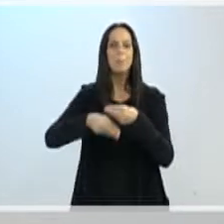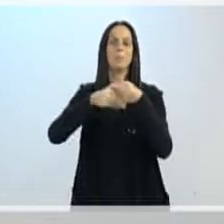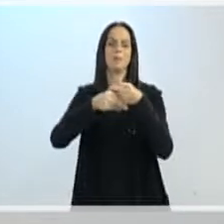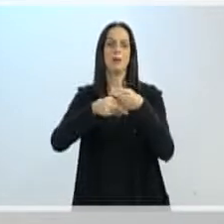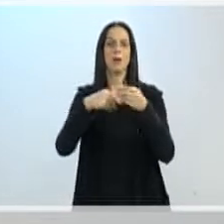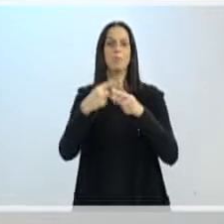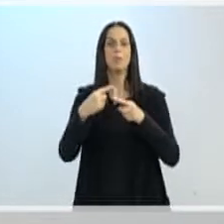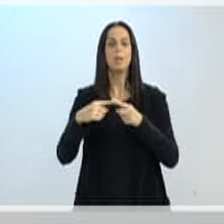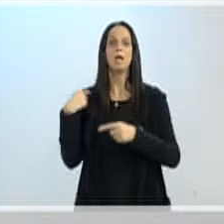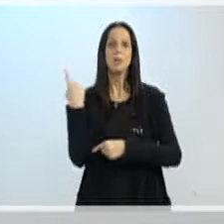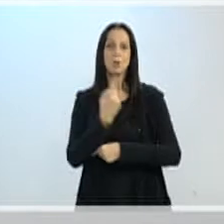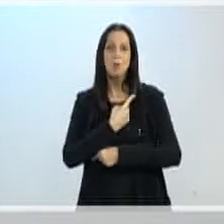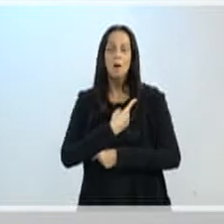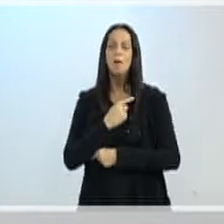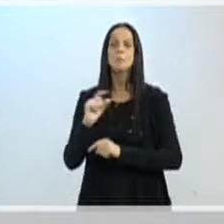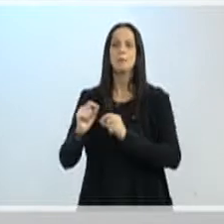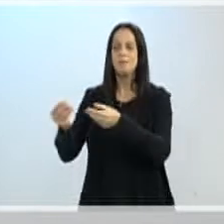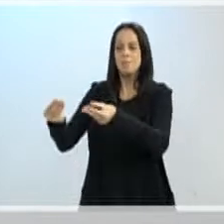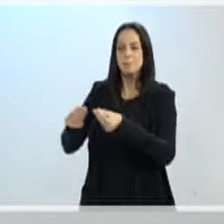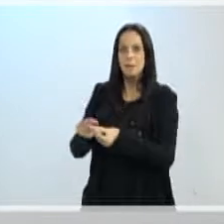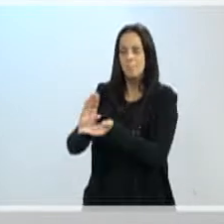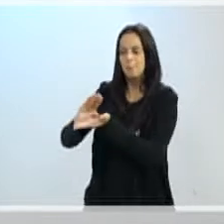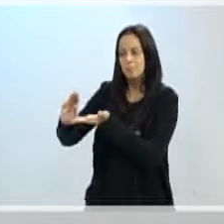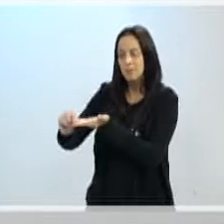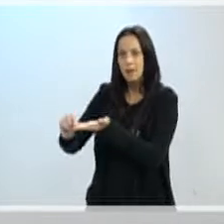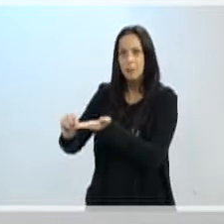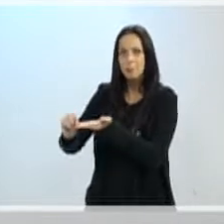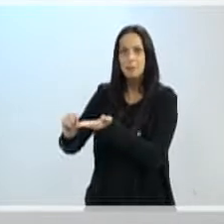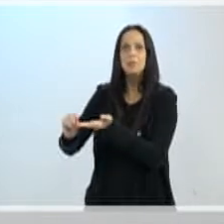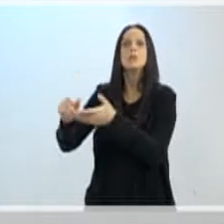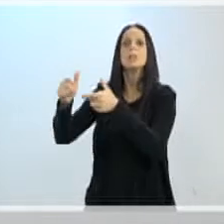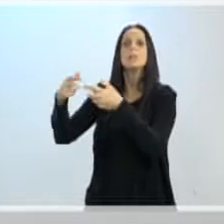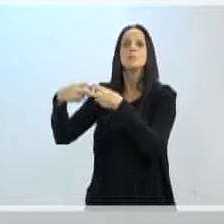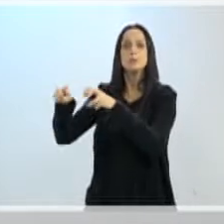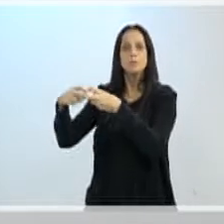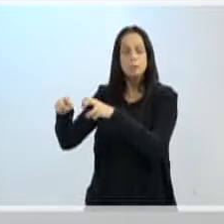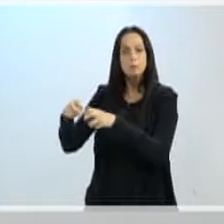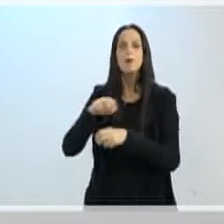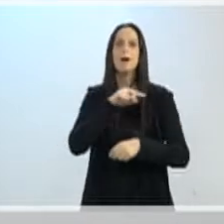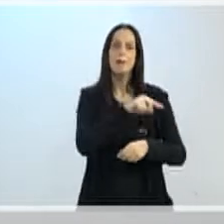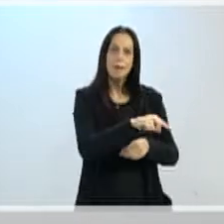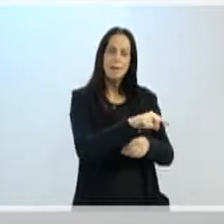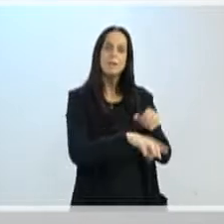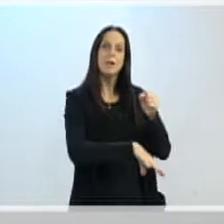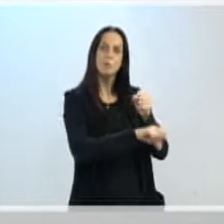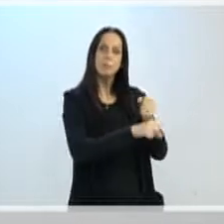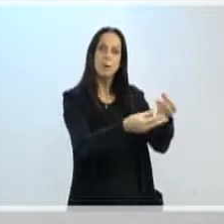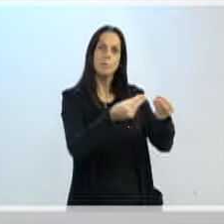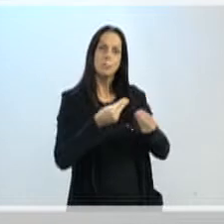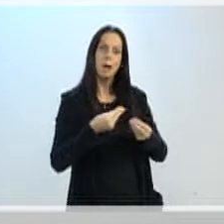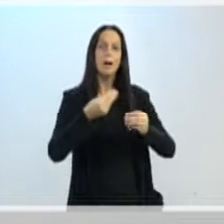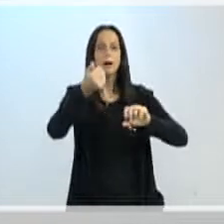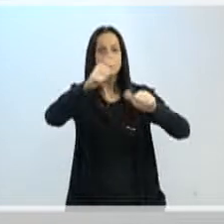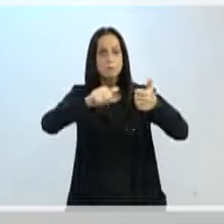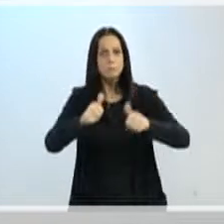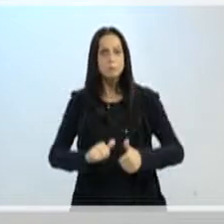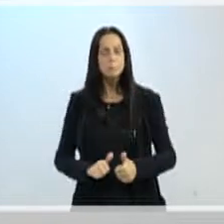de todas as partes, todas as partes envolvidas. Onde é que a gente faz auditorias para verificar os números,